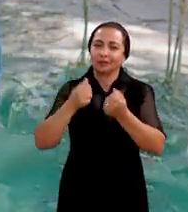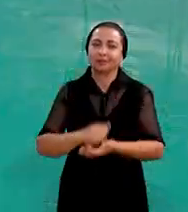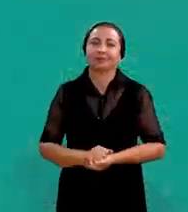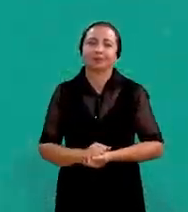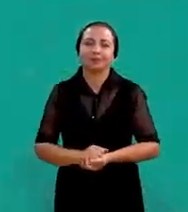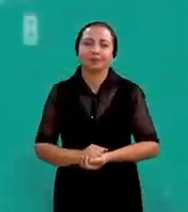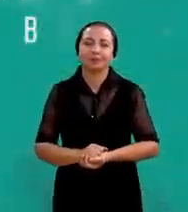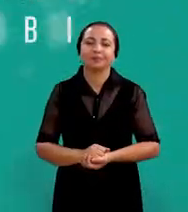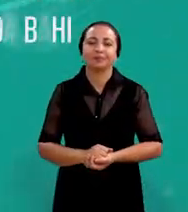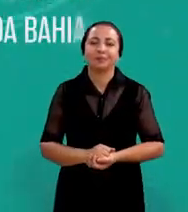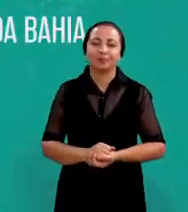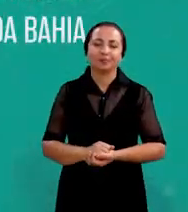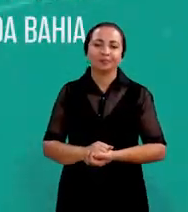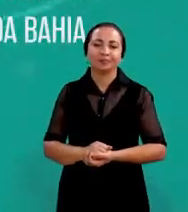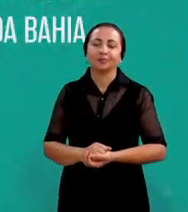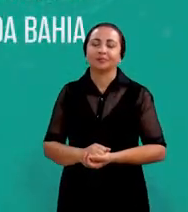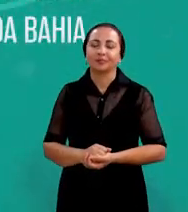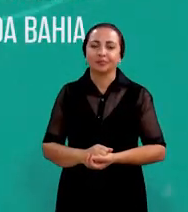leite